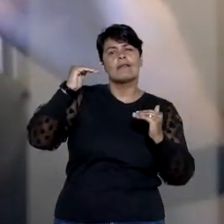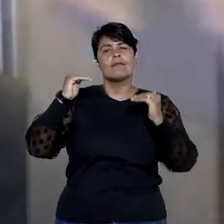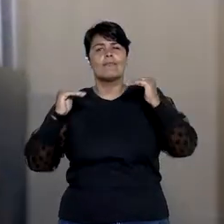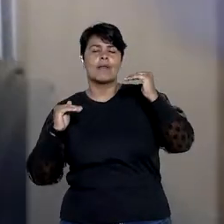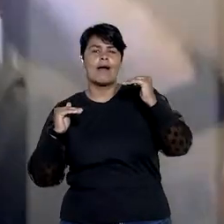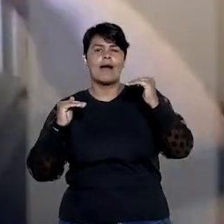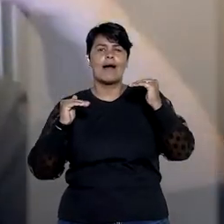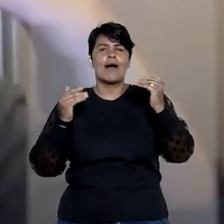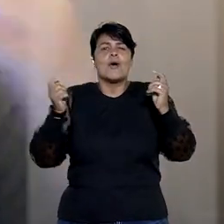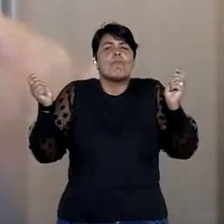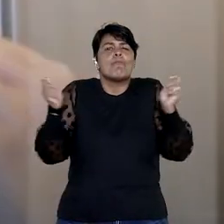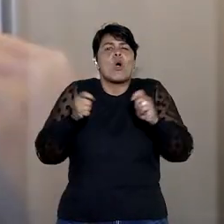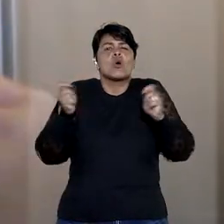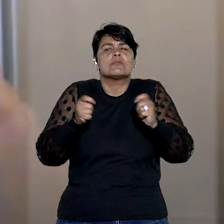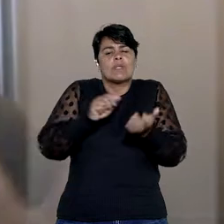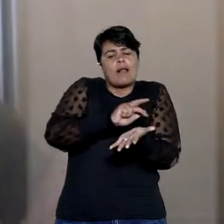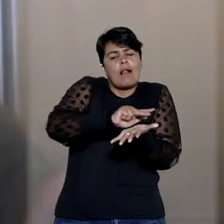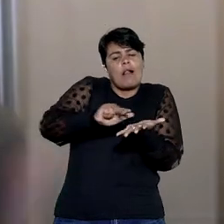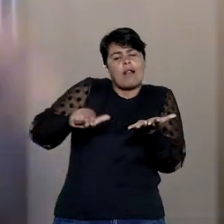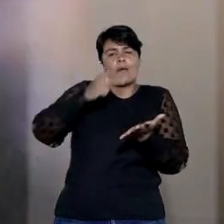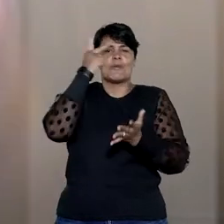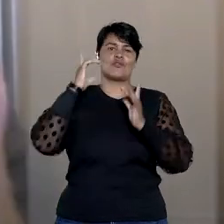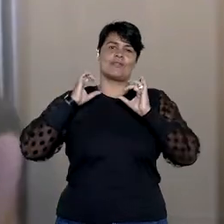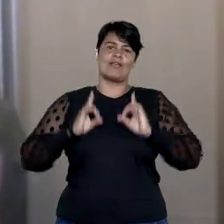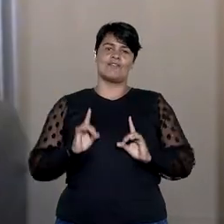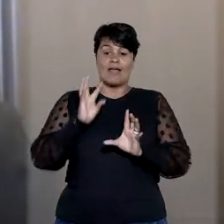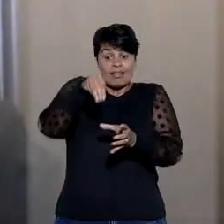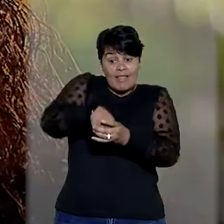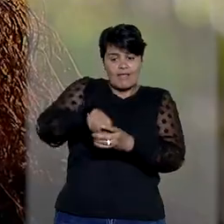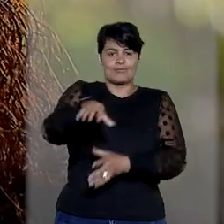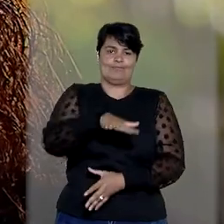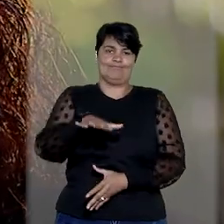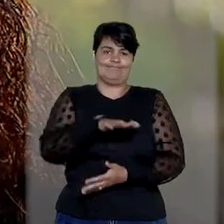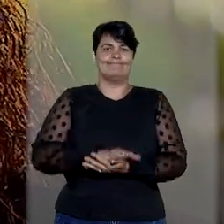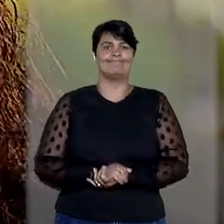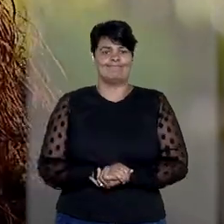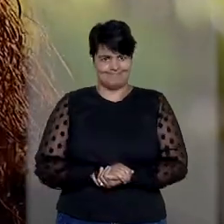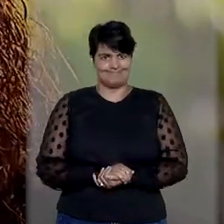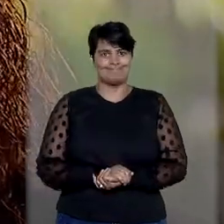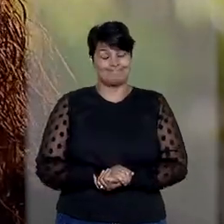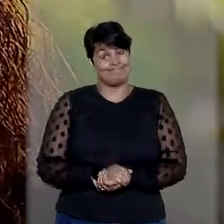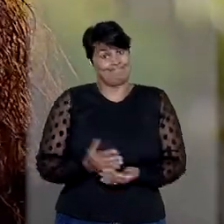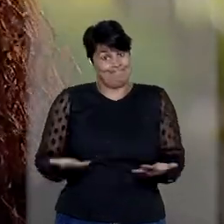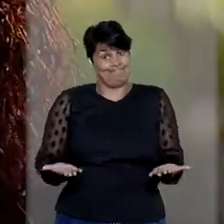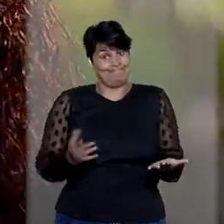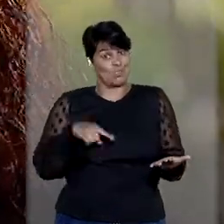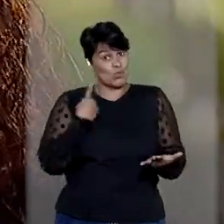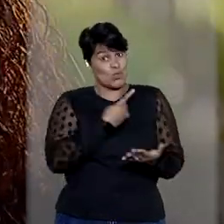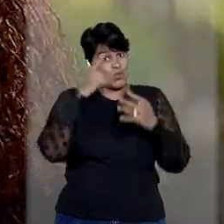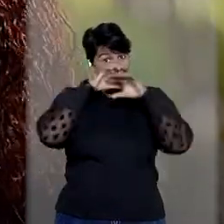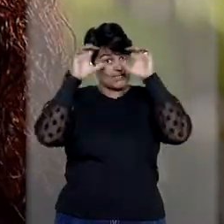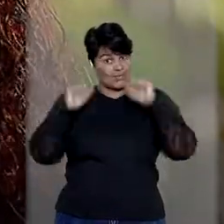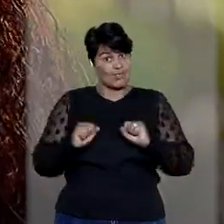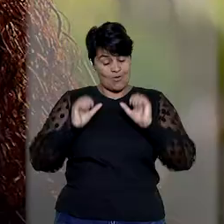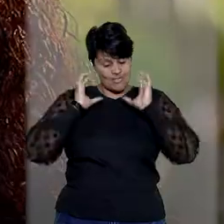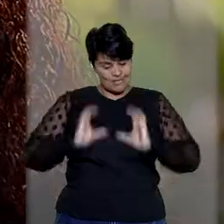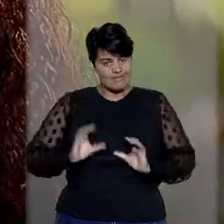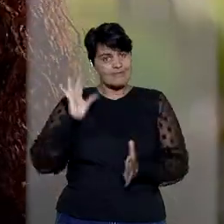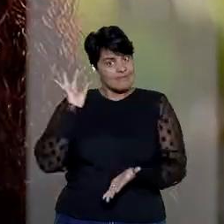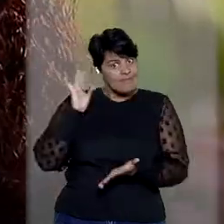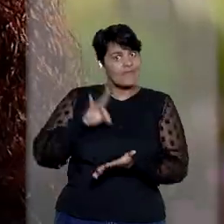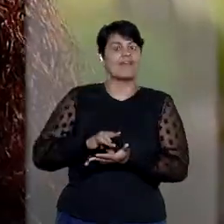possibilidade da pessoa com deficiência dentro do ambiente. É um tribunal da cidadania exercitando a